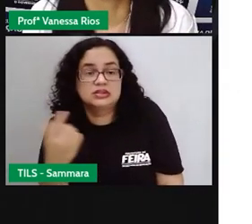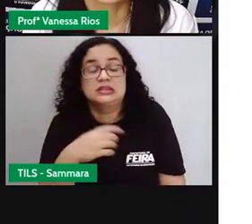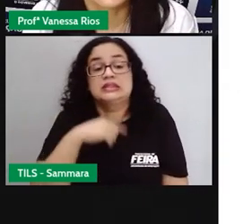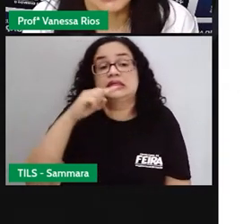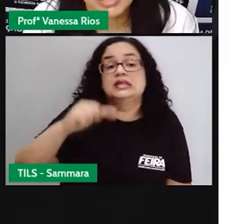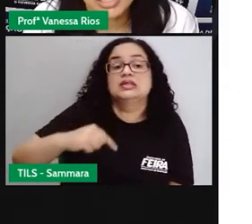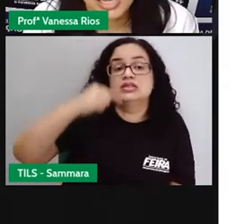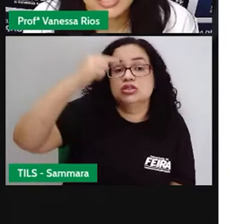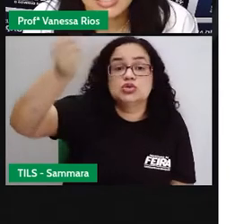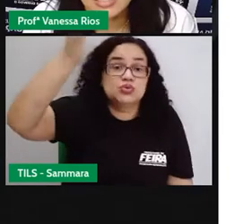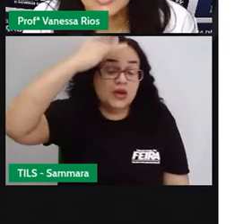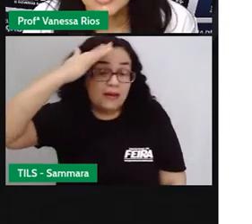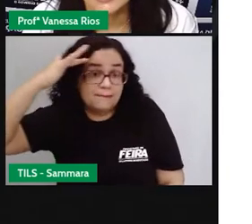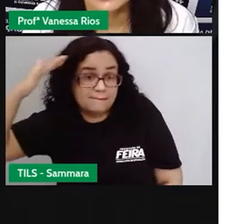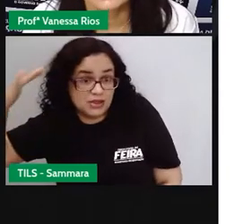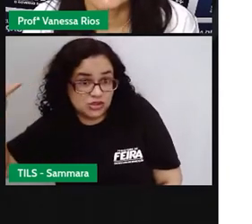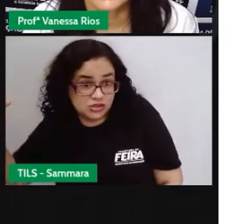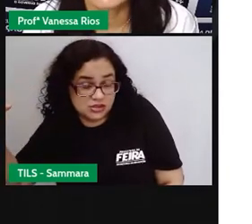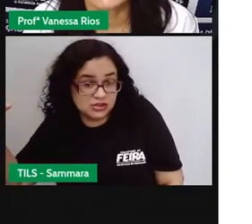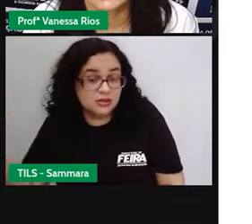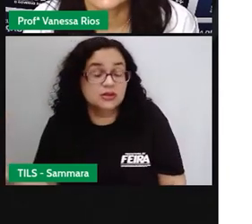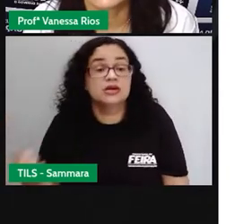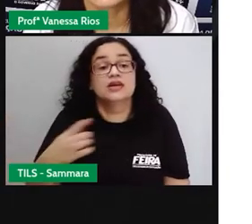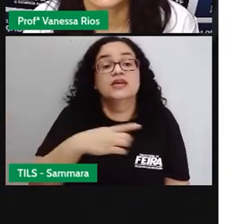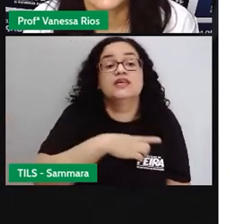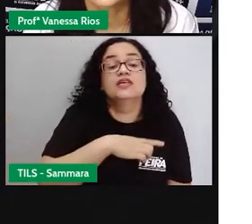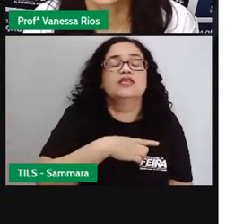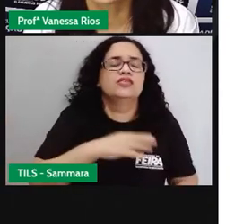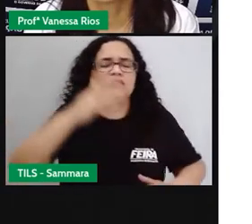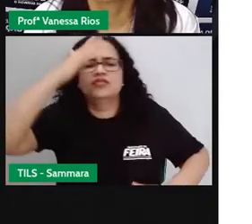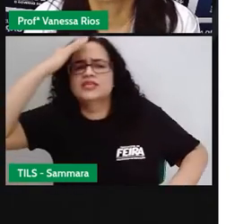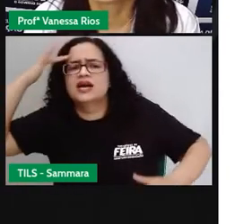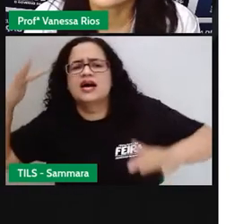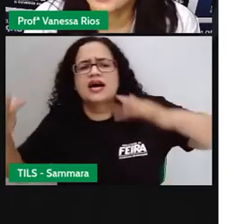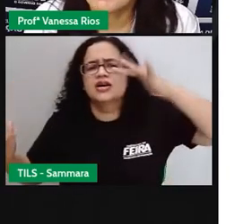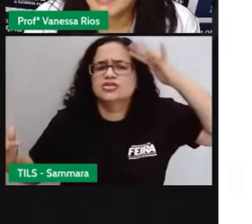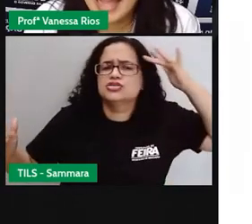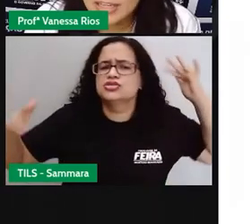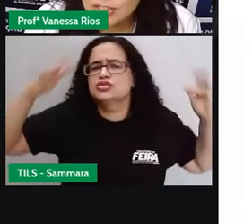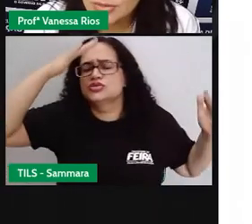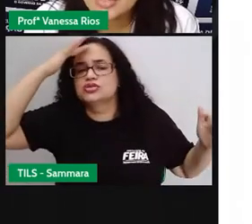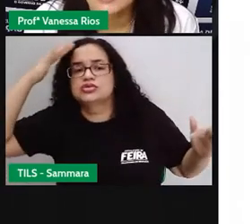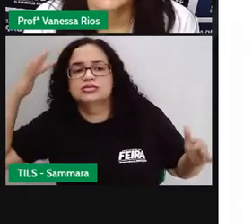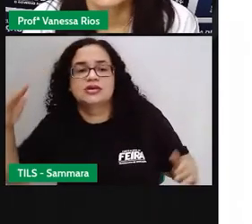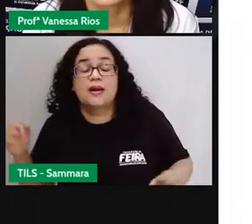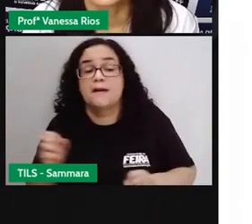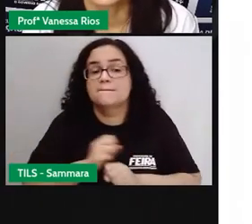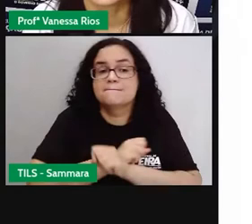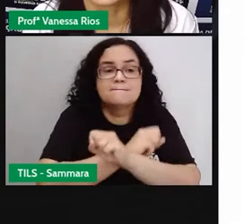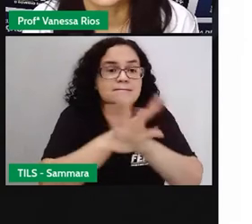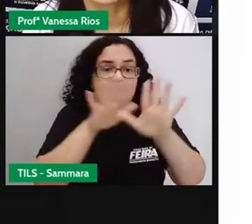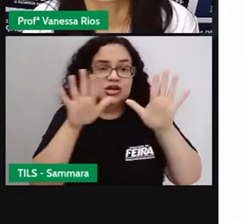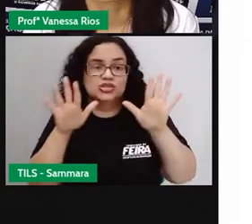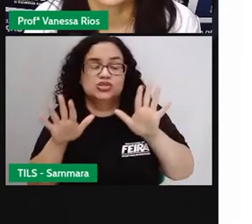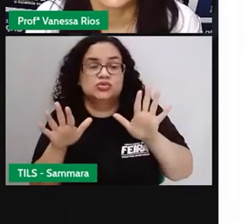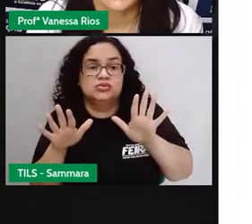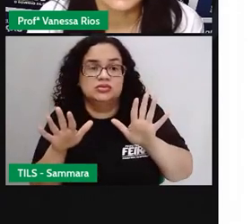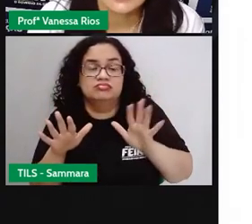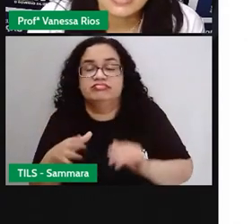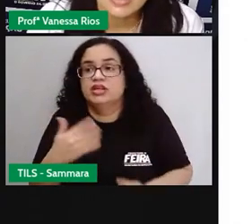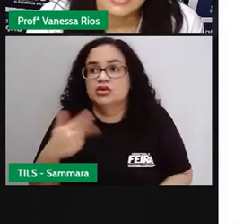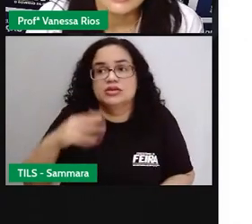além da nossa imaginação. Então faz com que a gente viaje por mundos aí mágicos, de coisas